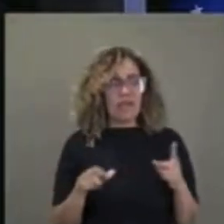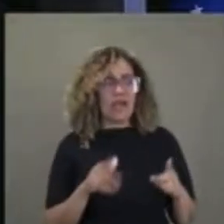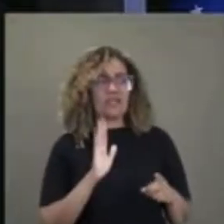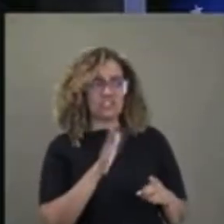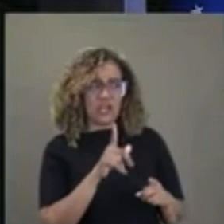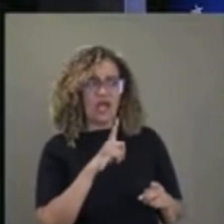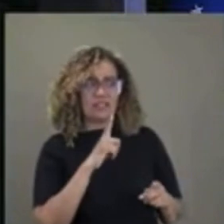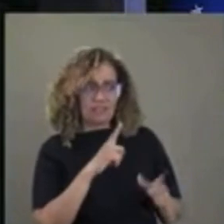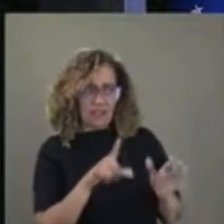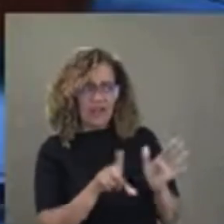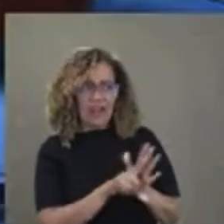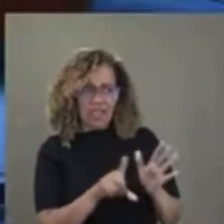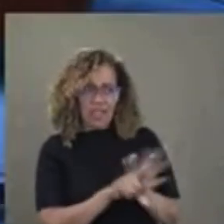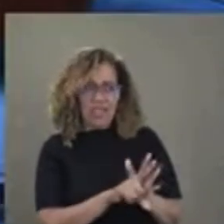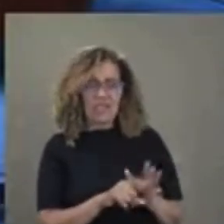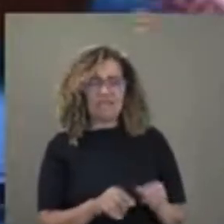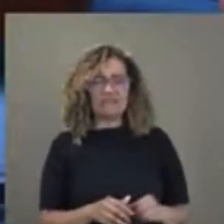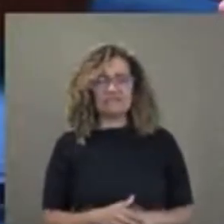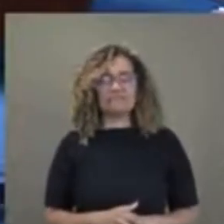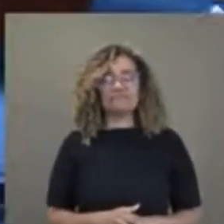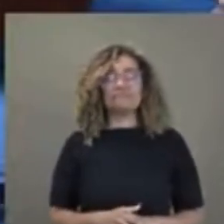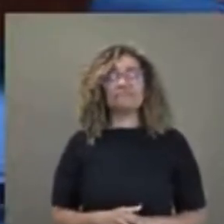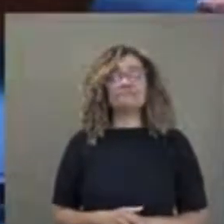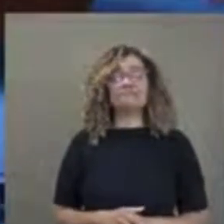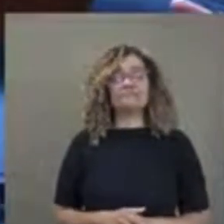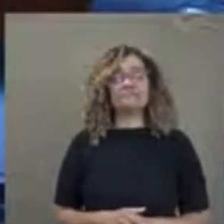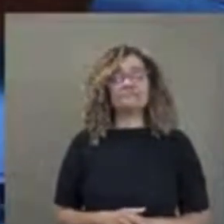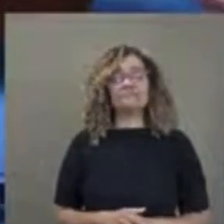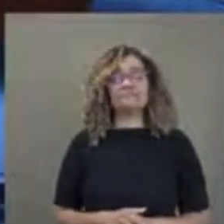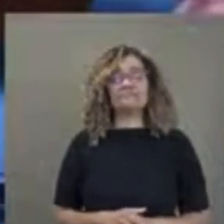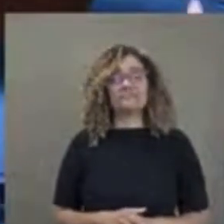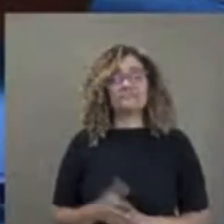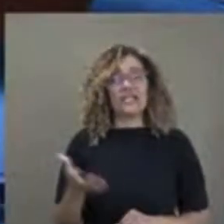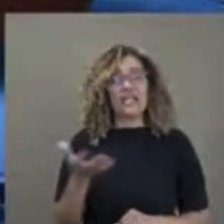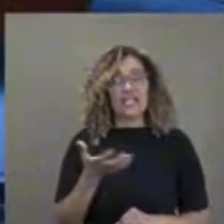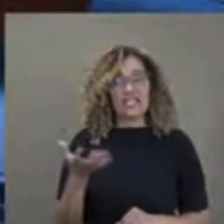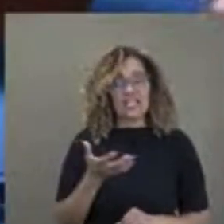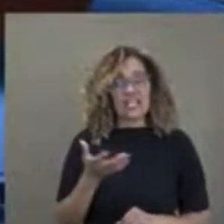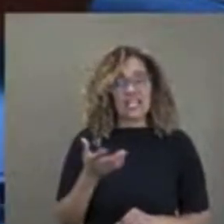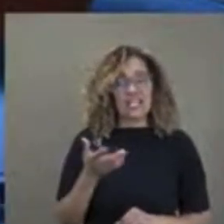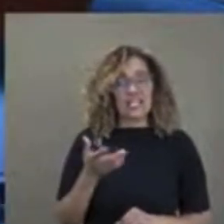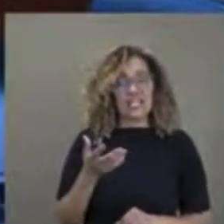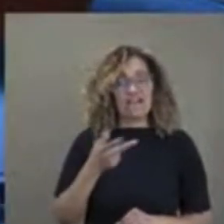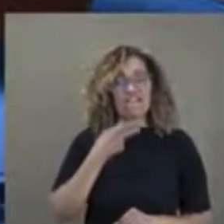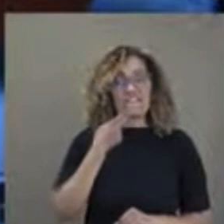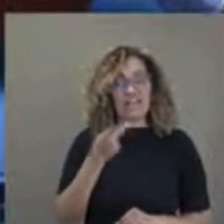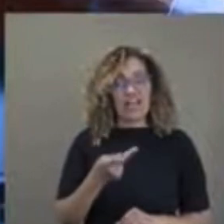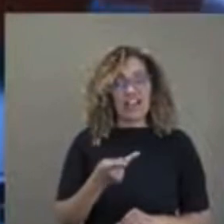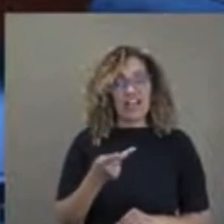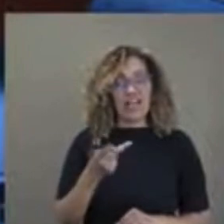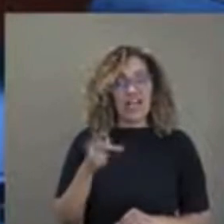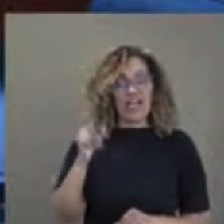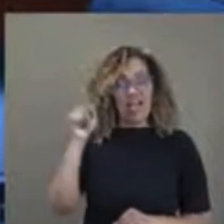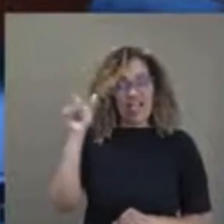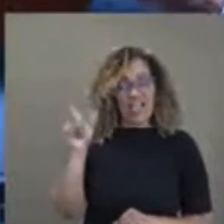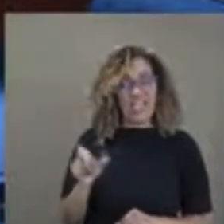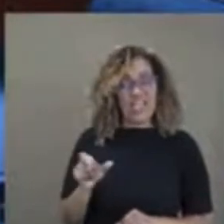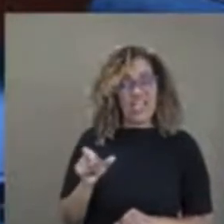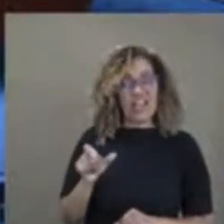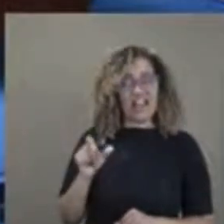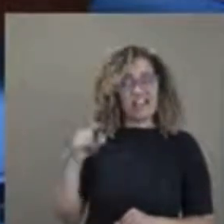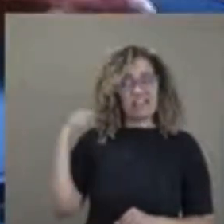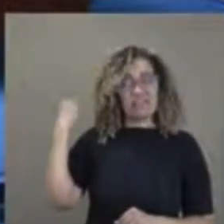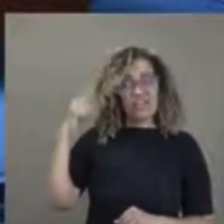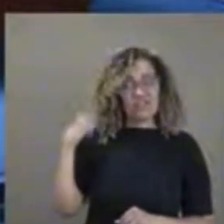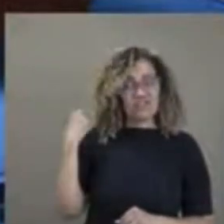está na lei. Então, eu queria advertir o Jorge Messias, que é advogado-geral